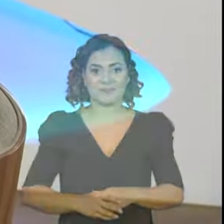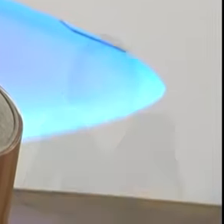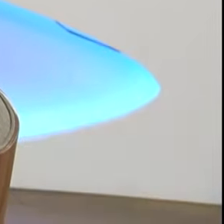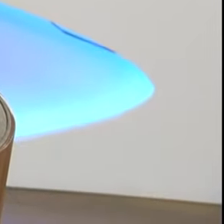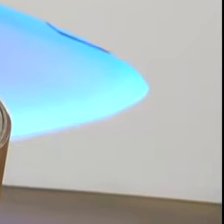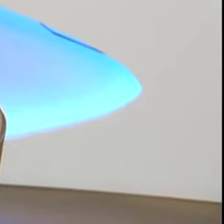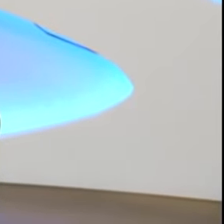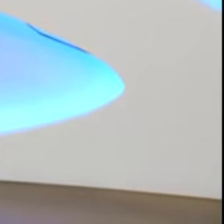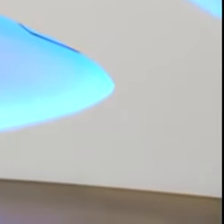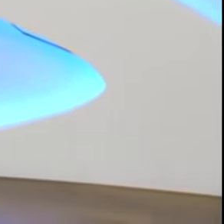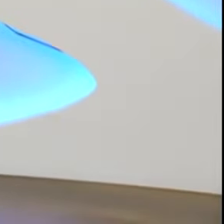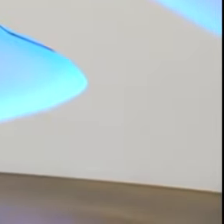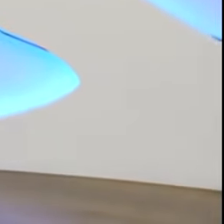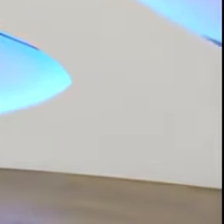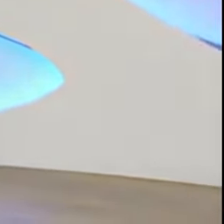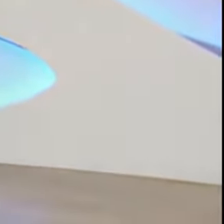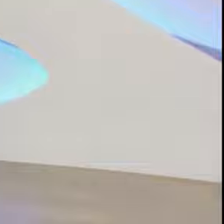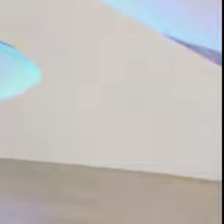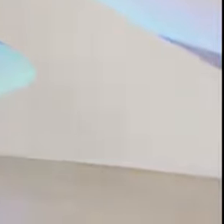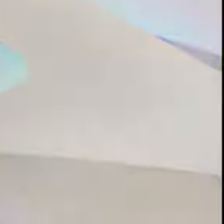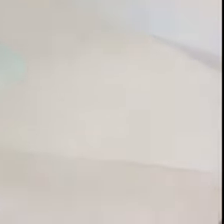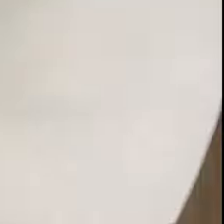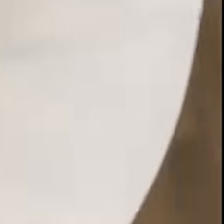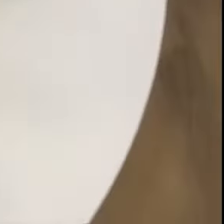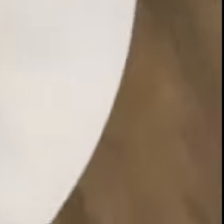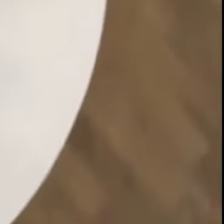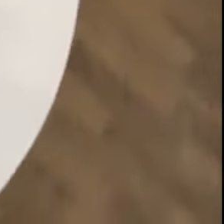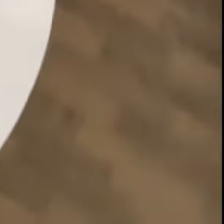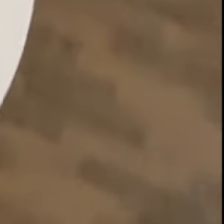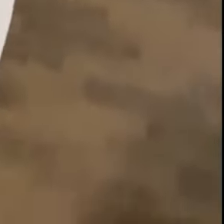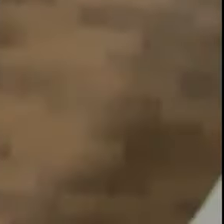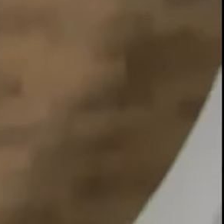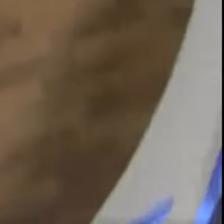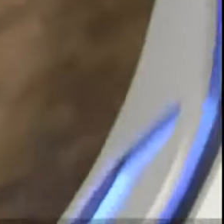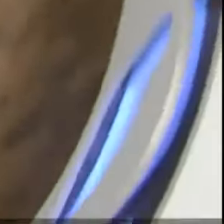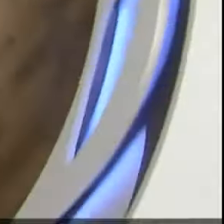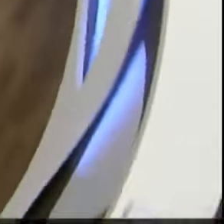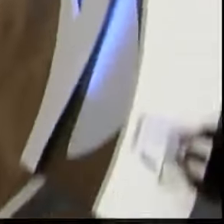Música Música